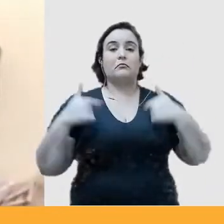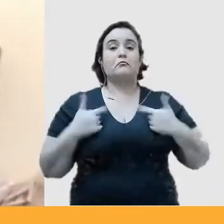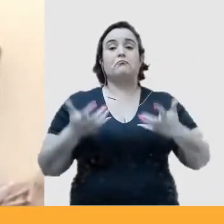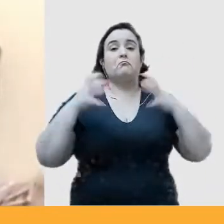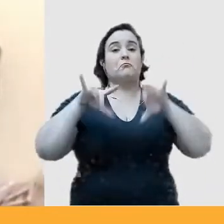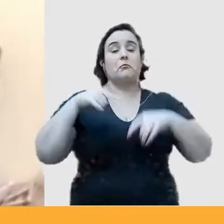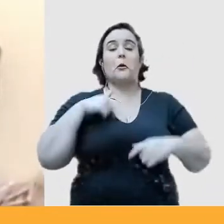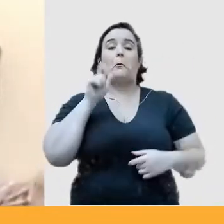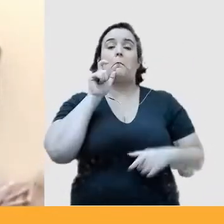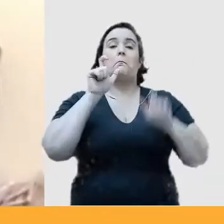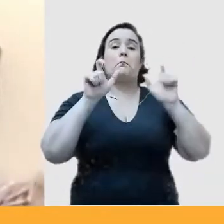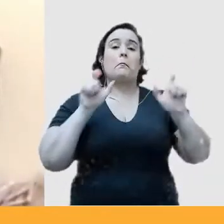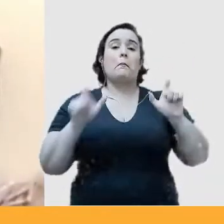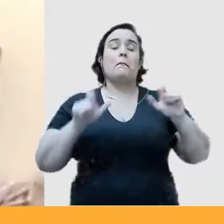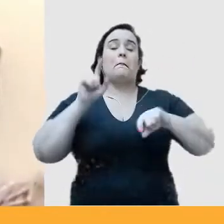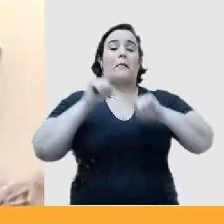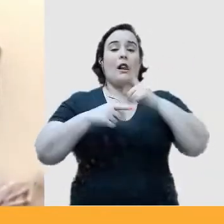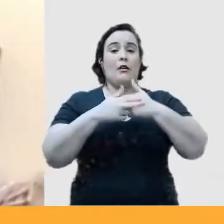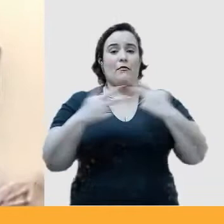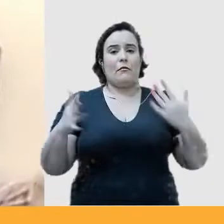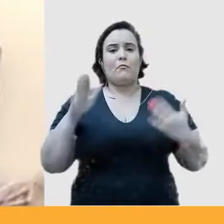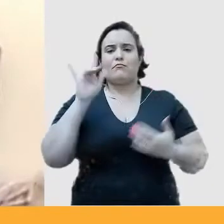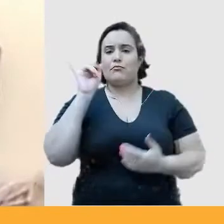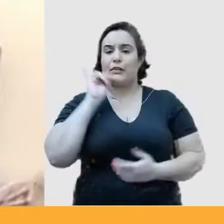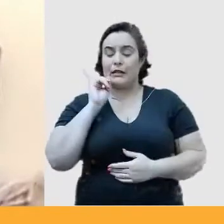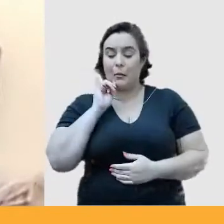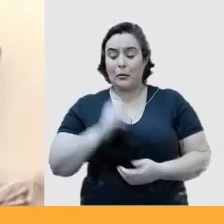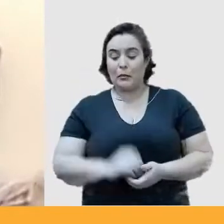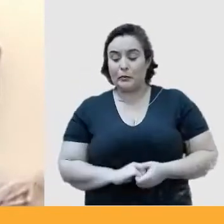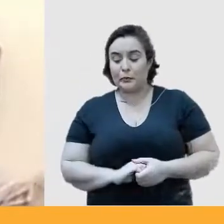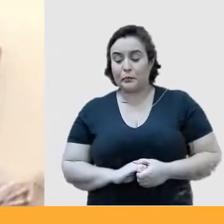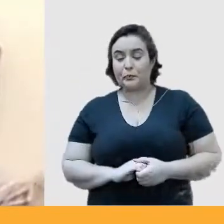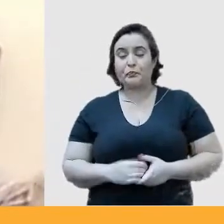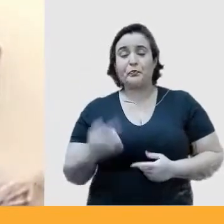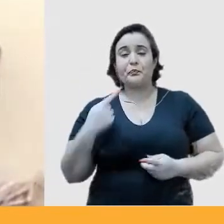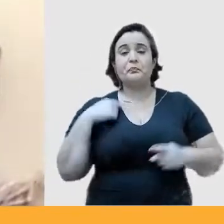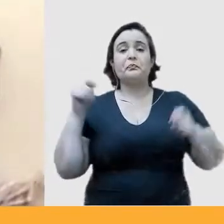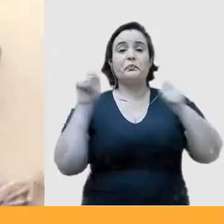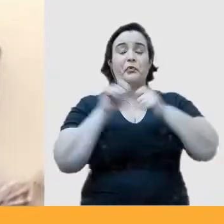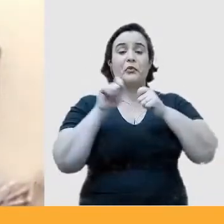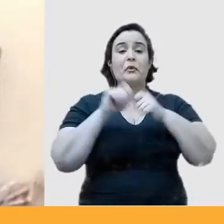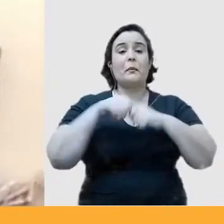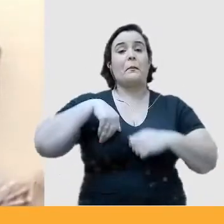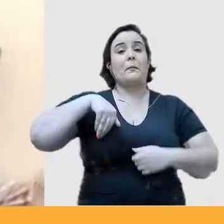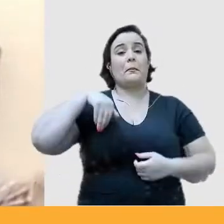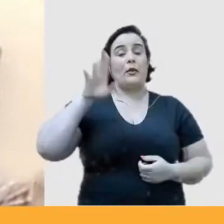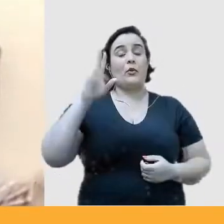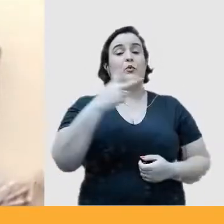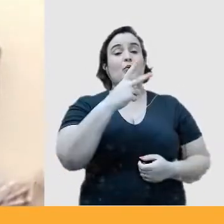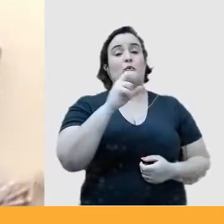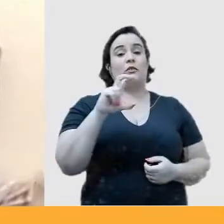palavrão. O Adame, por exemplo, eu fiz mais de 200 banners